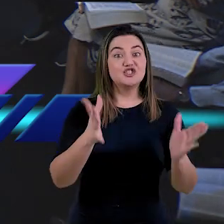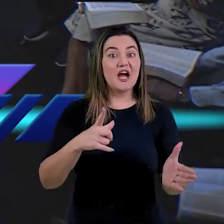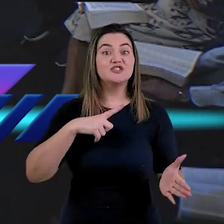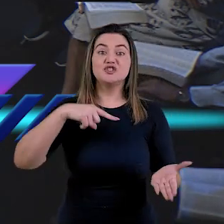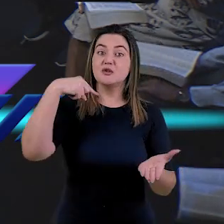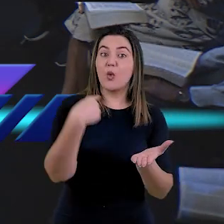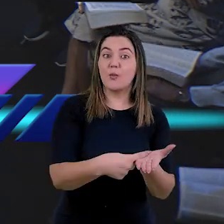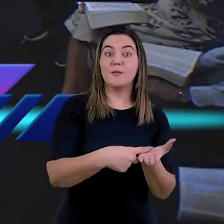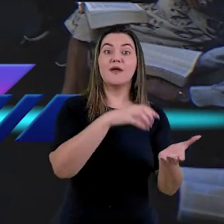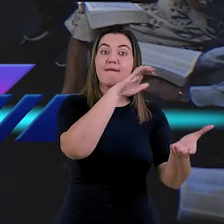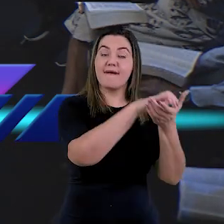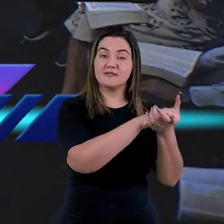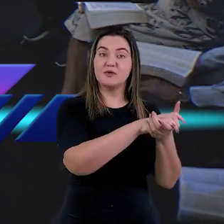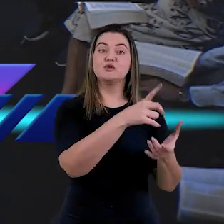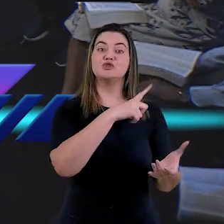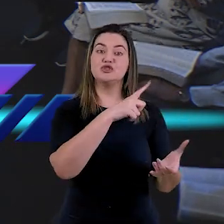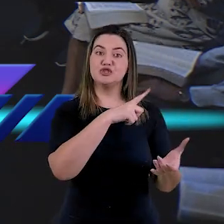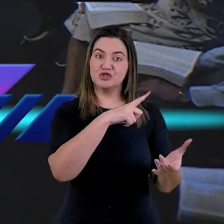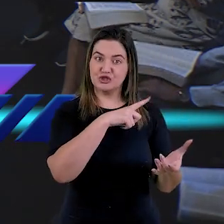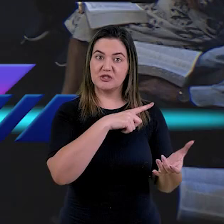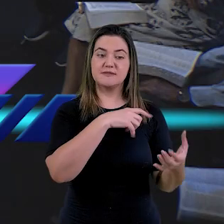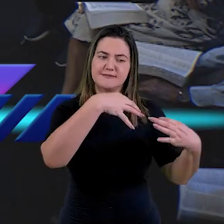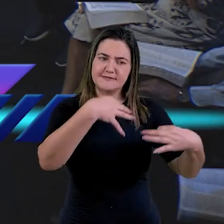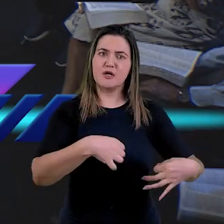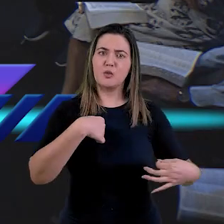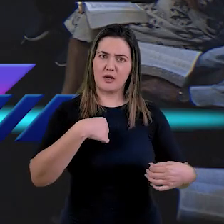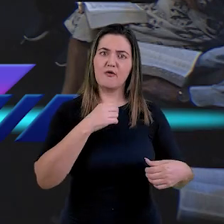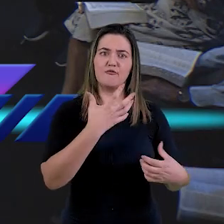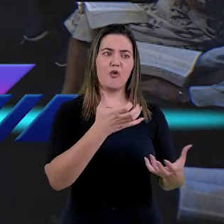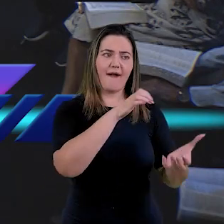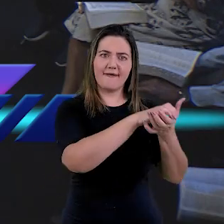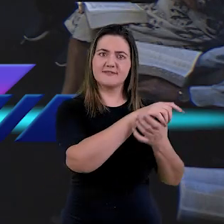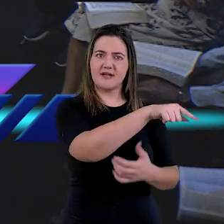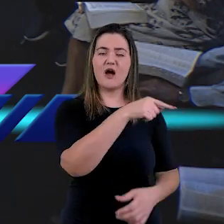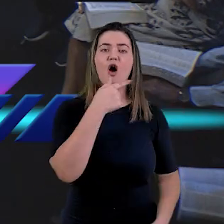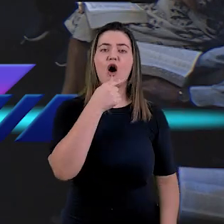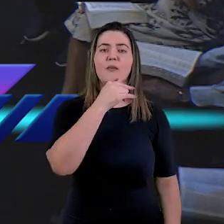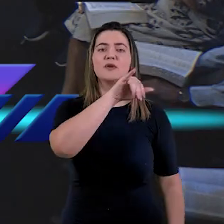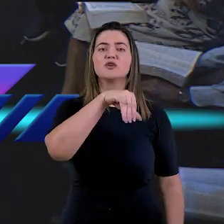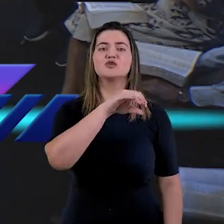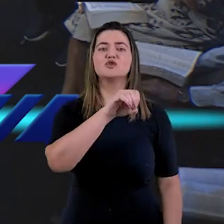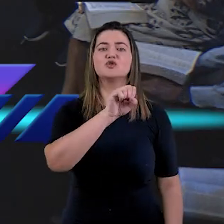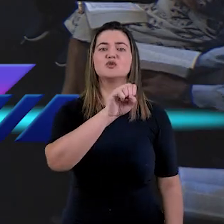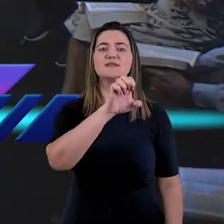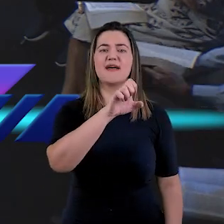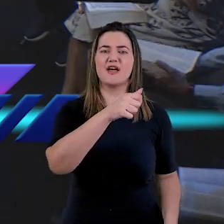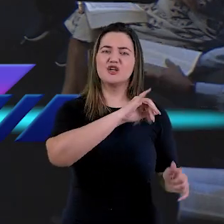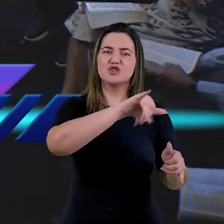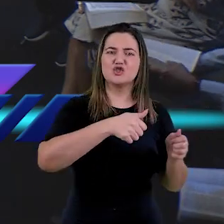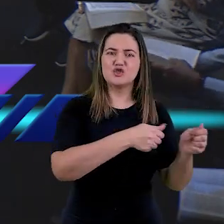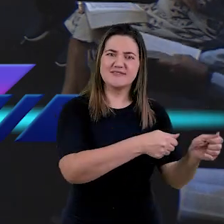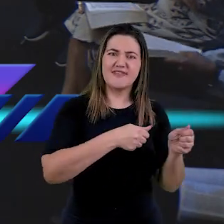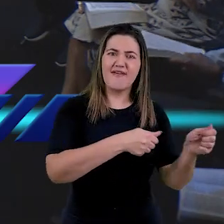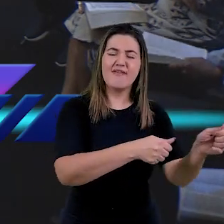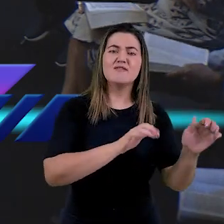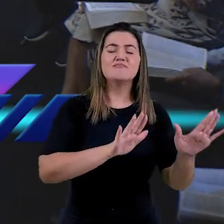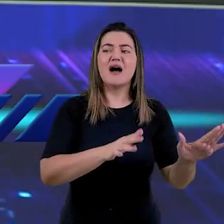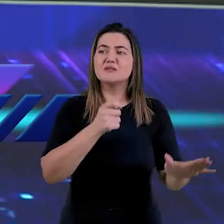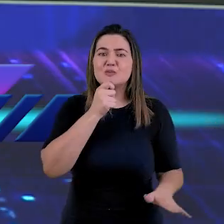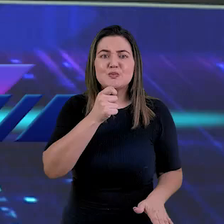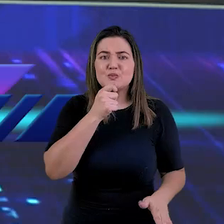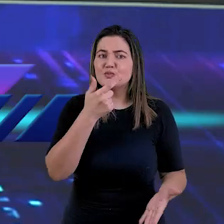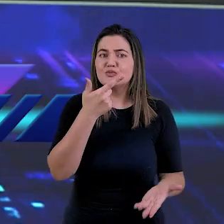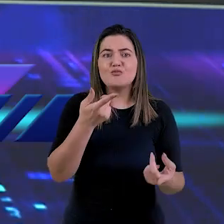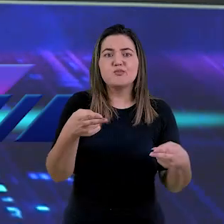já certo o casamento. Era certo que ela seria esposa de José, mas ainda não era. Estava na fase de compromisso.